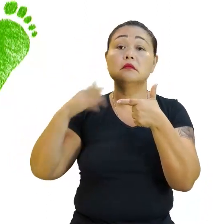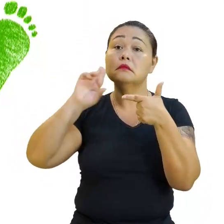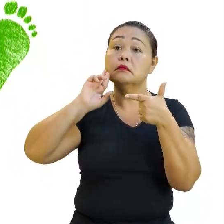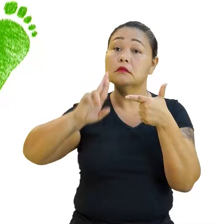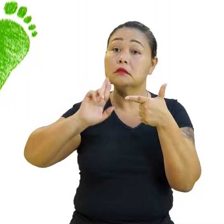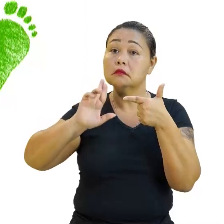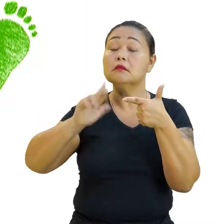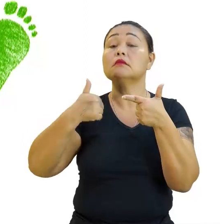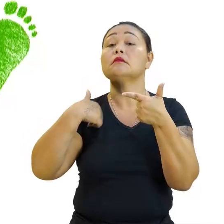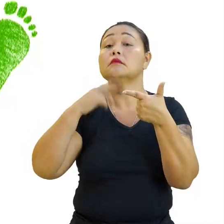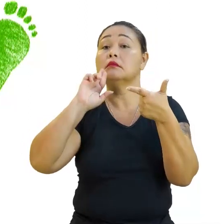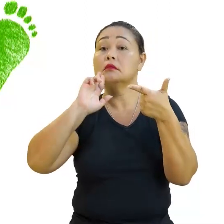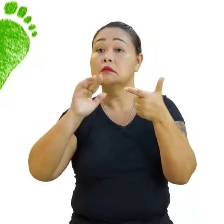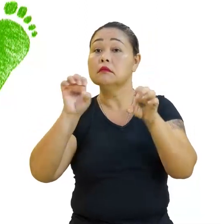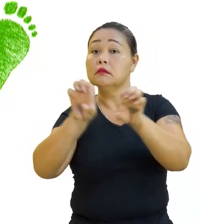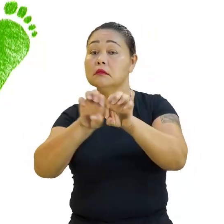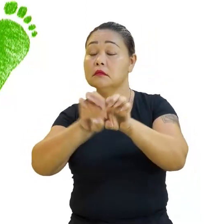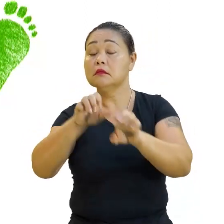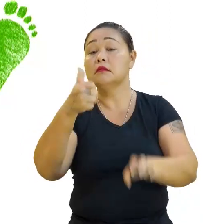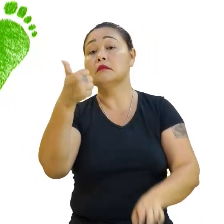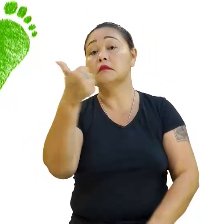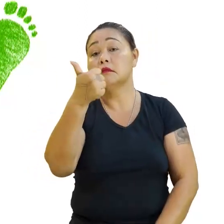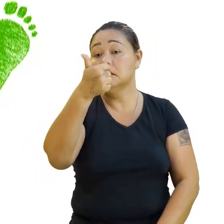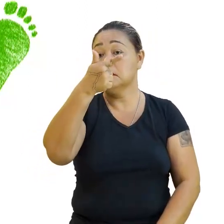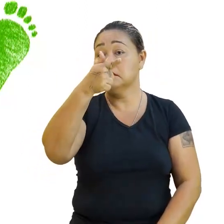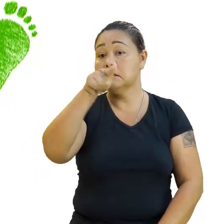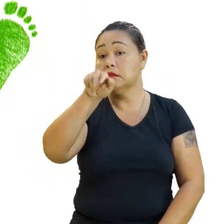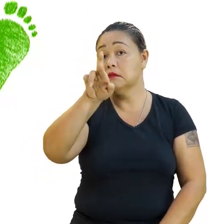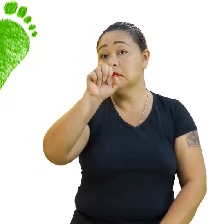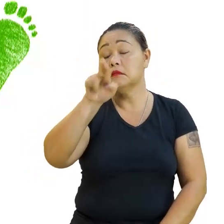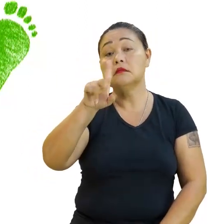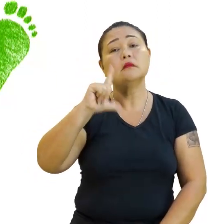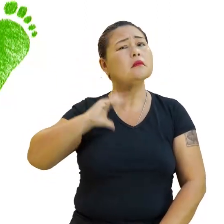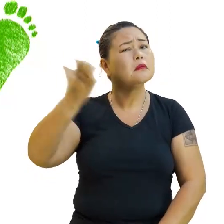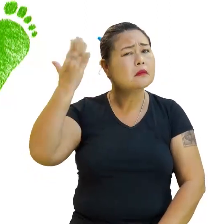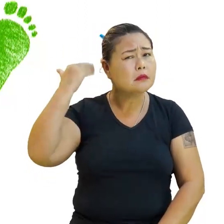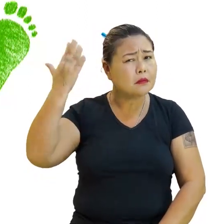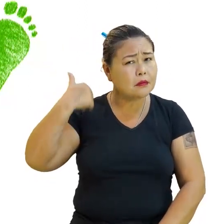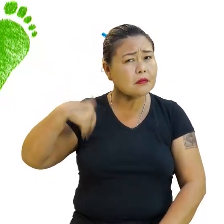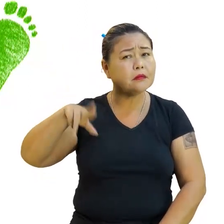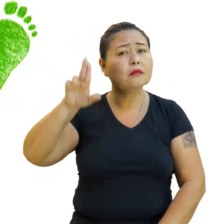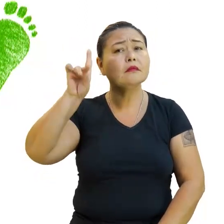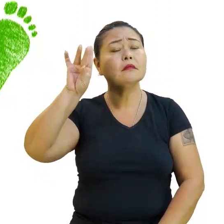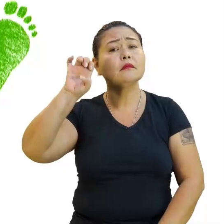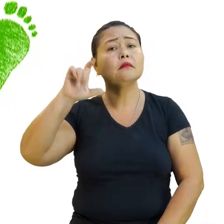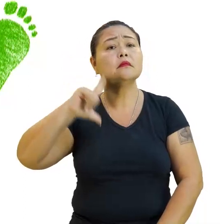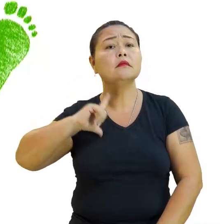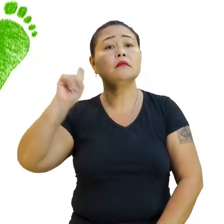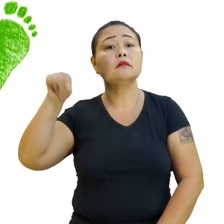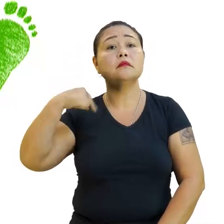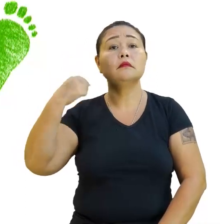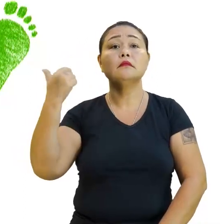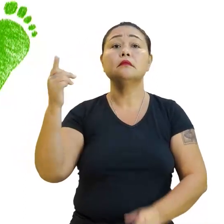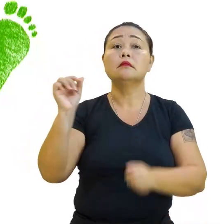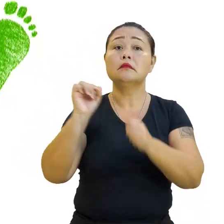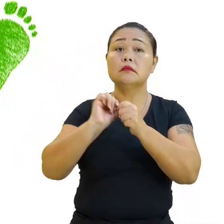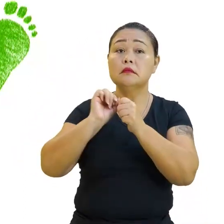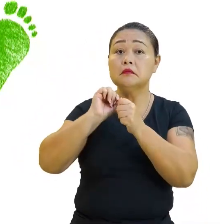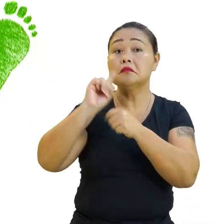precisa saber resolver a equação do primeiro grau. A já sabe. Isso, também. Já sabe. Lá na unidade 1, Se quiser pegar ali, ó, o menos B sobre A, também vai dar a